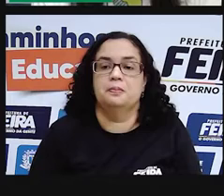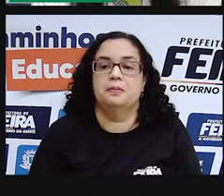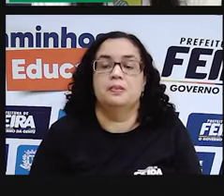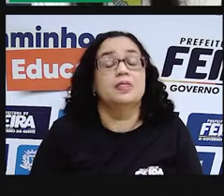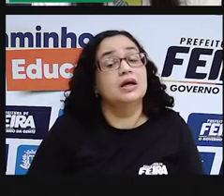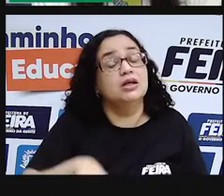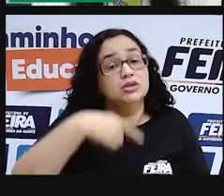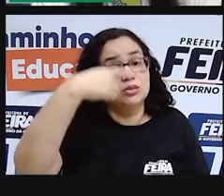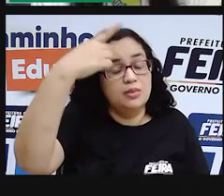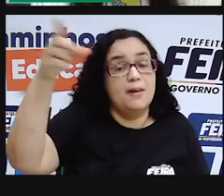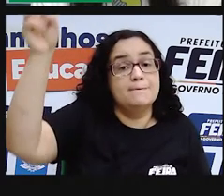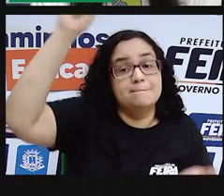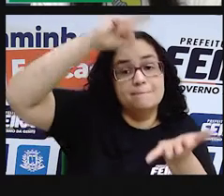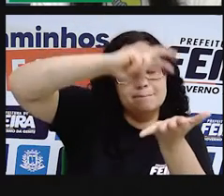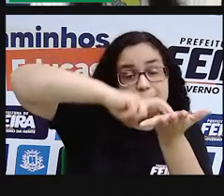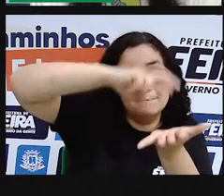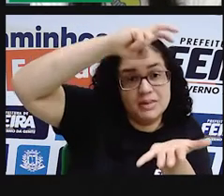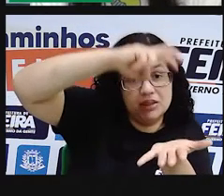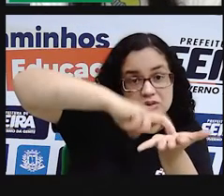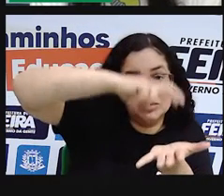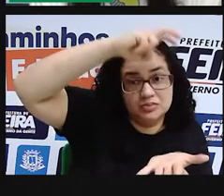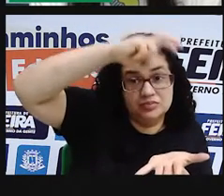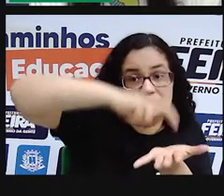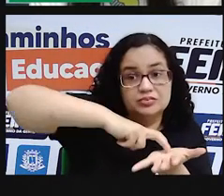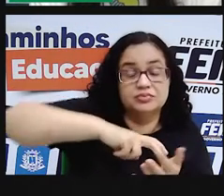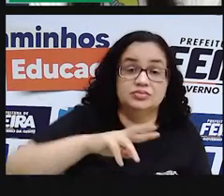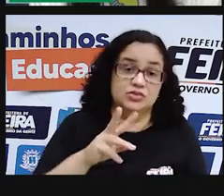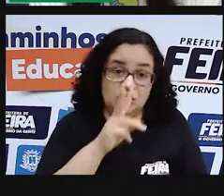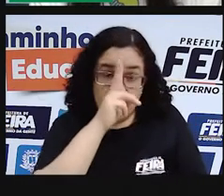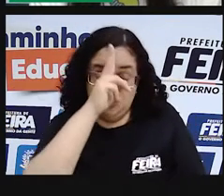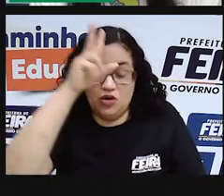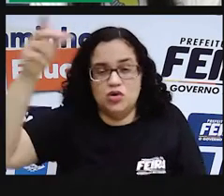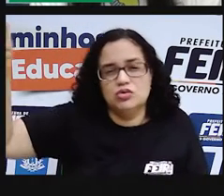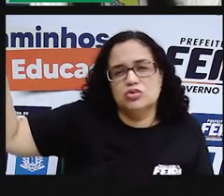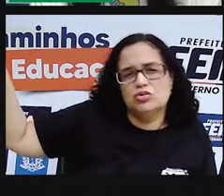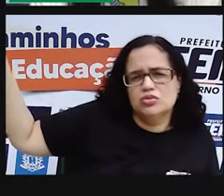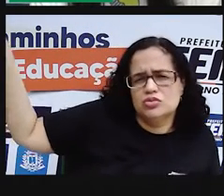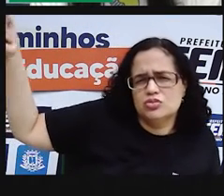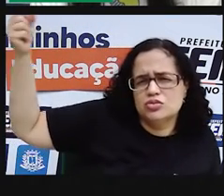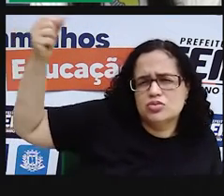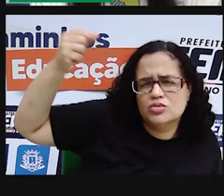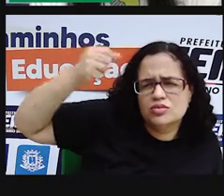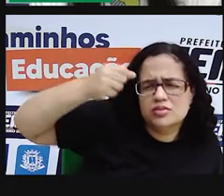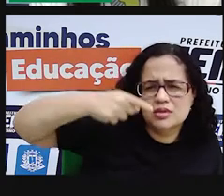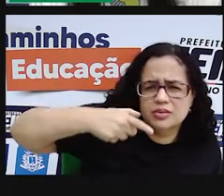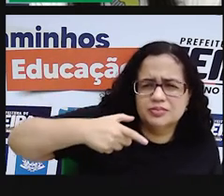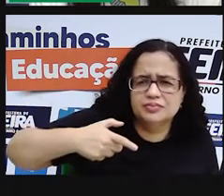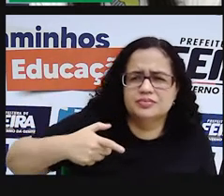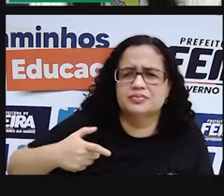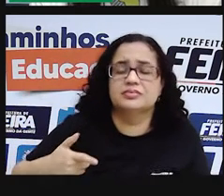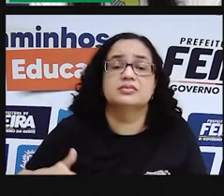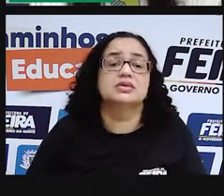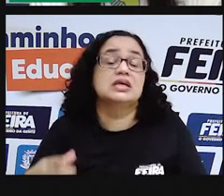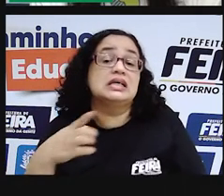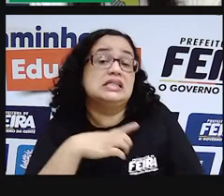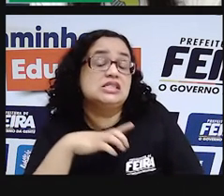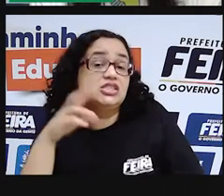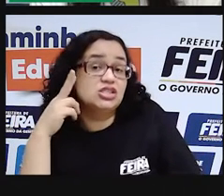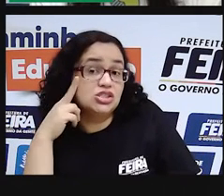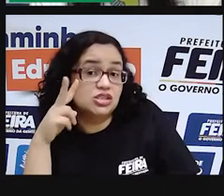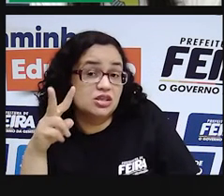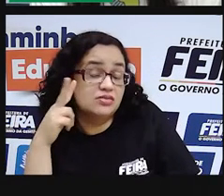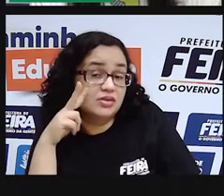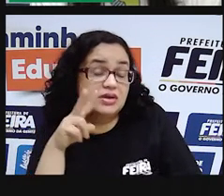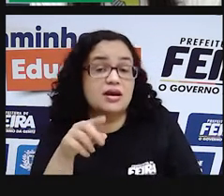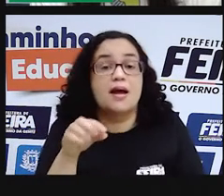Certa manhã, de forte sol e céu bem azulado, Japira, amiga